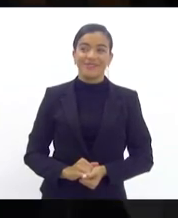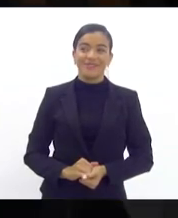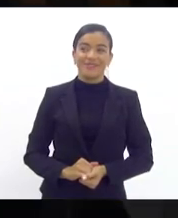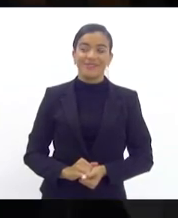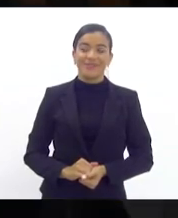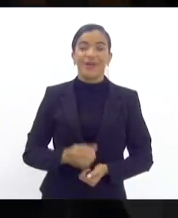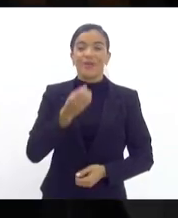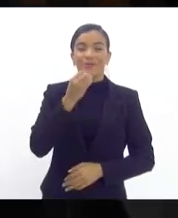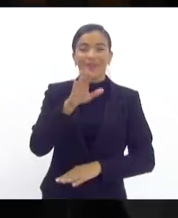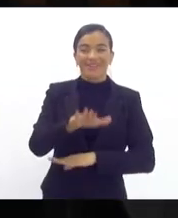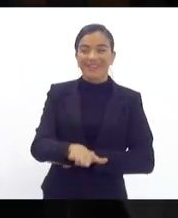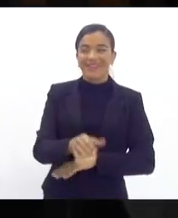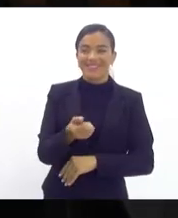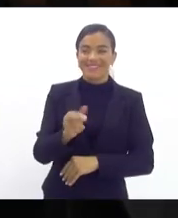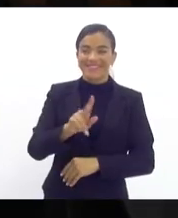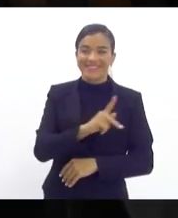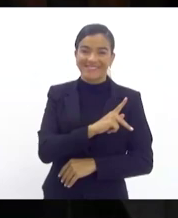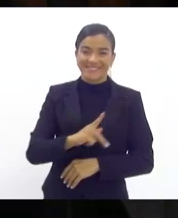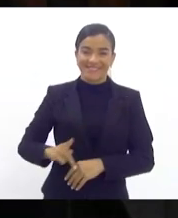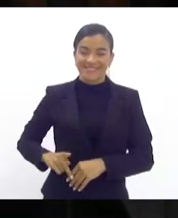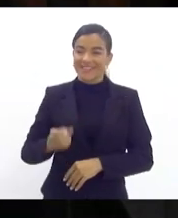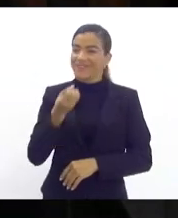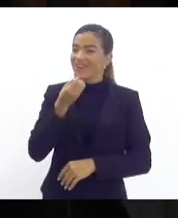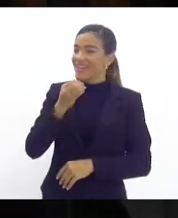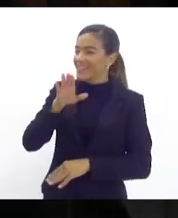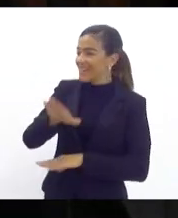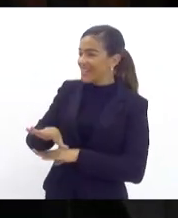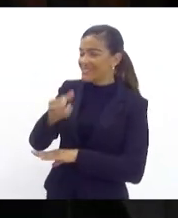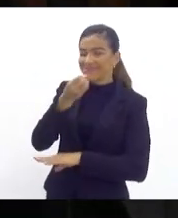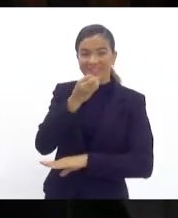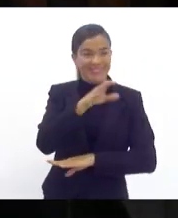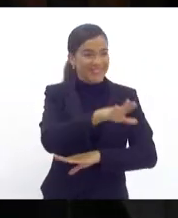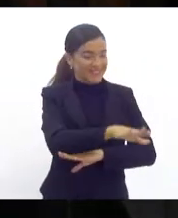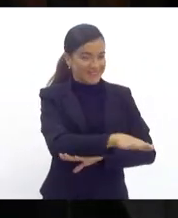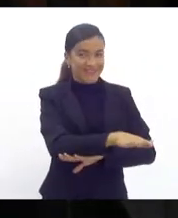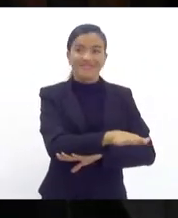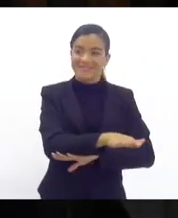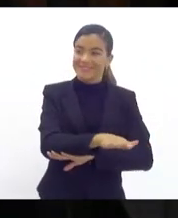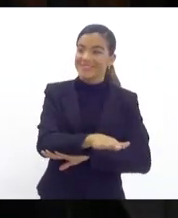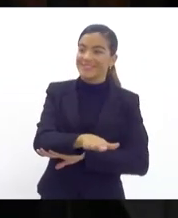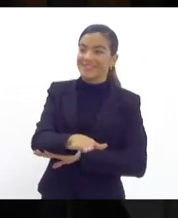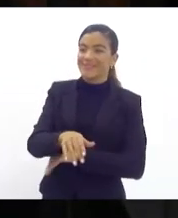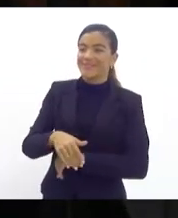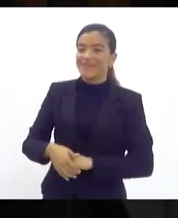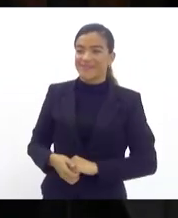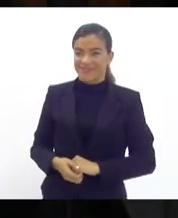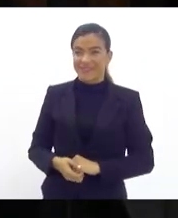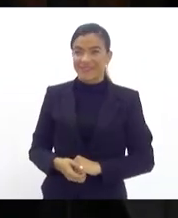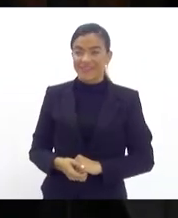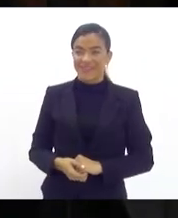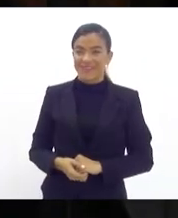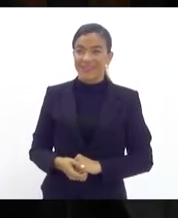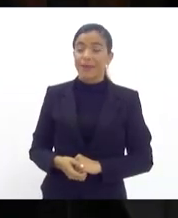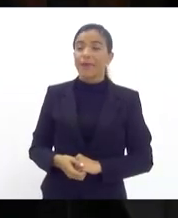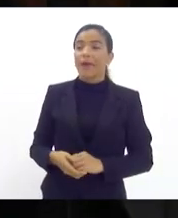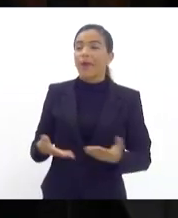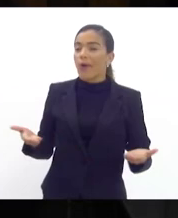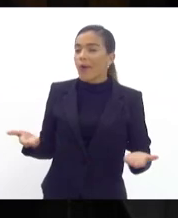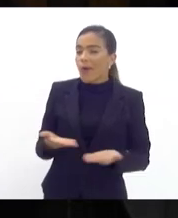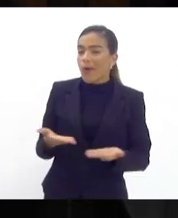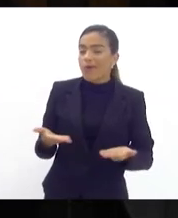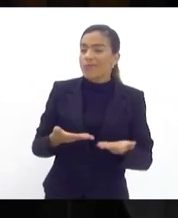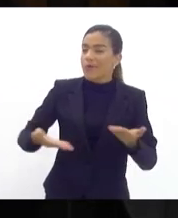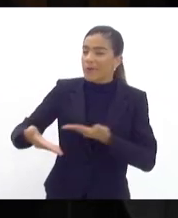Boa tarde, Sra. Presidente. Boa tarde, Sras. e Srs. Deputados presentes. Venho aqui trazer todos nós